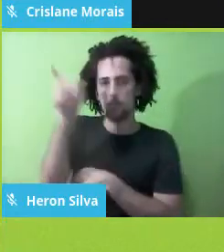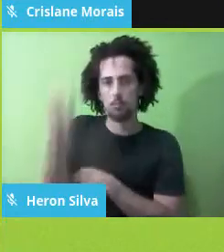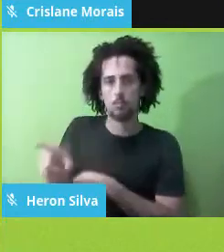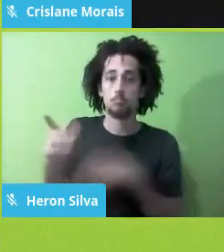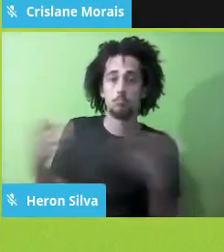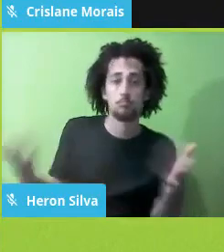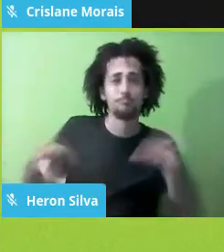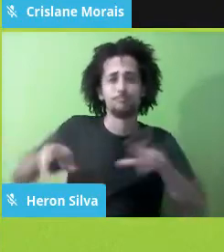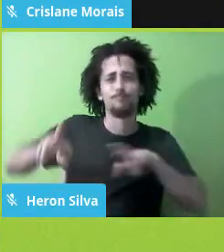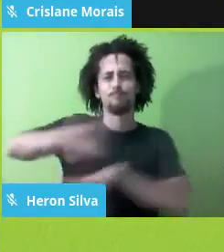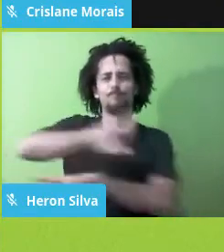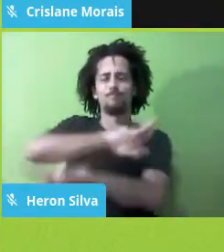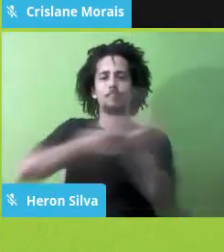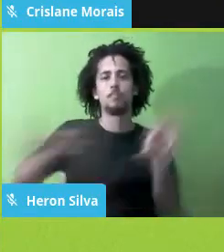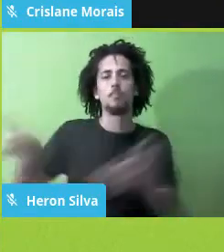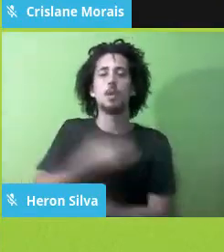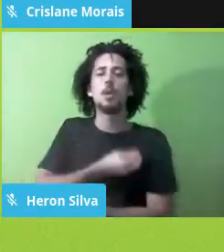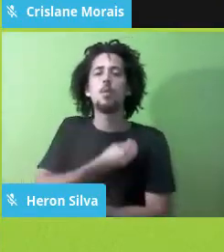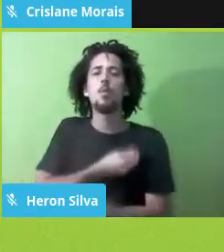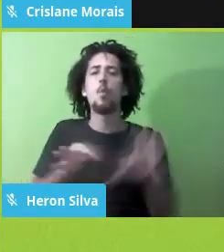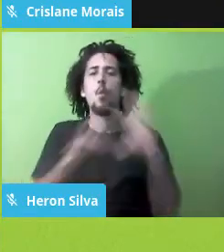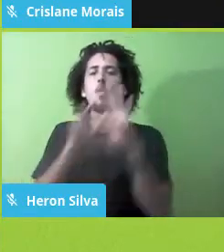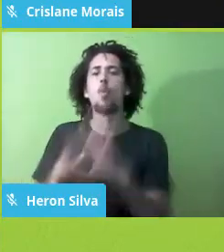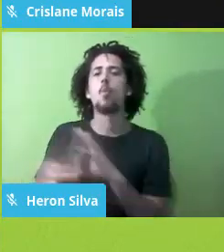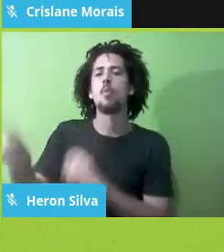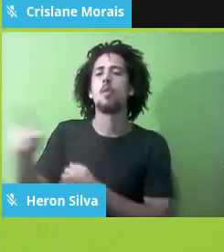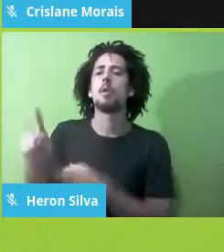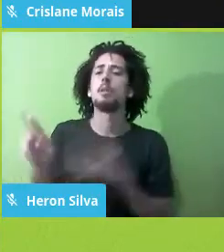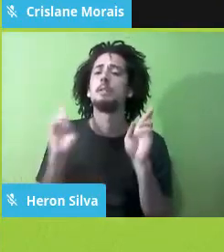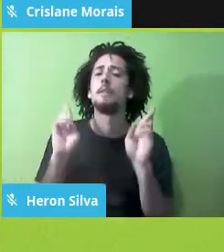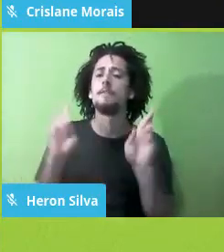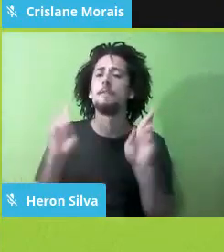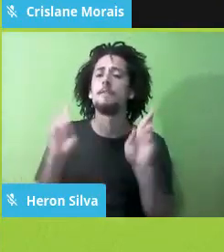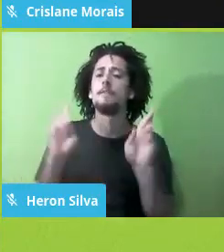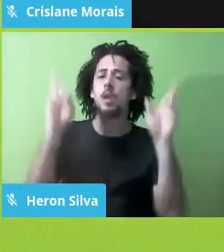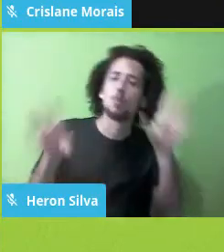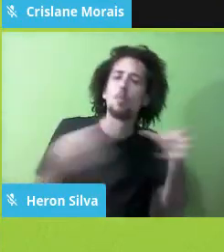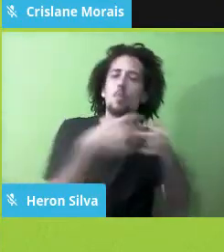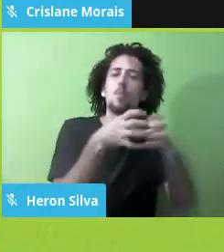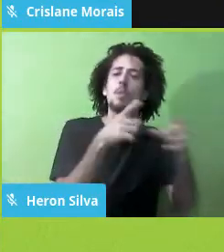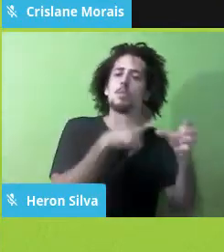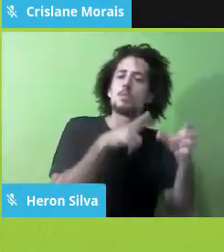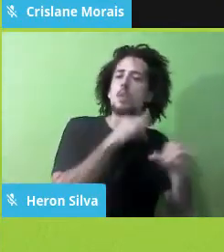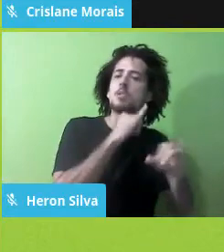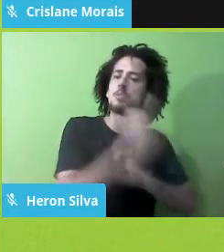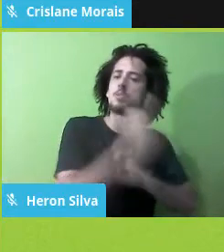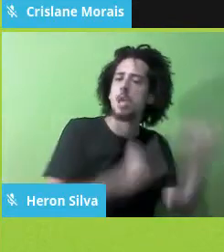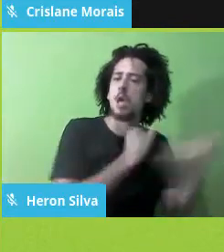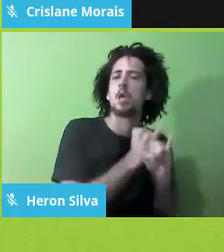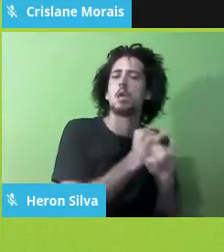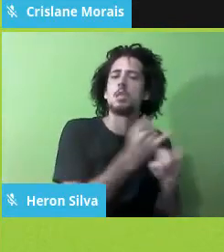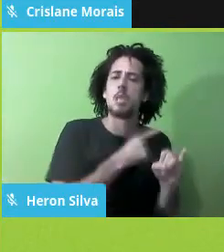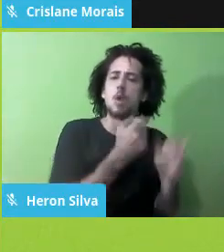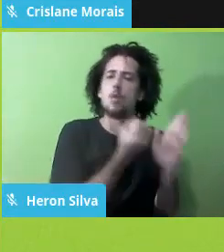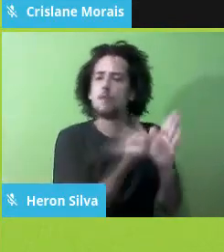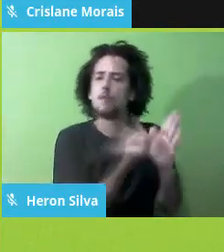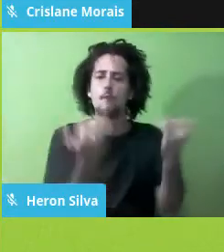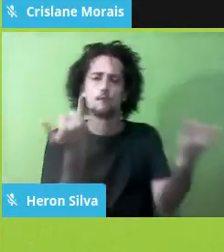estão em condições de terem uma quantidade de informação